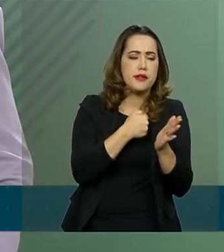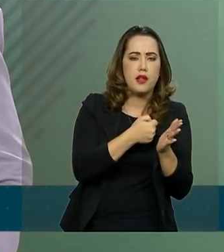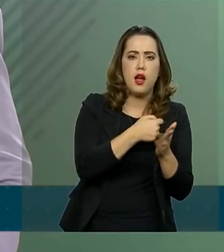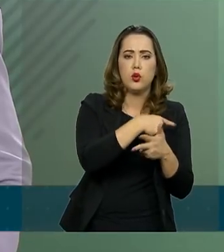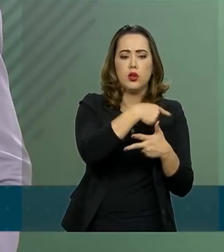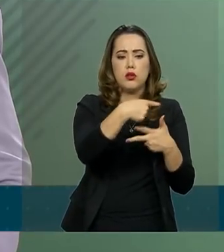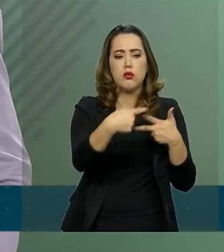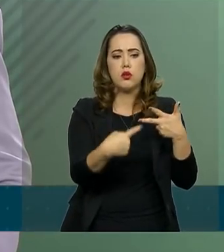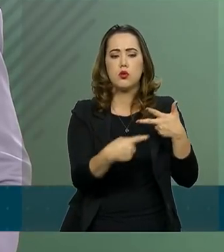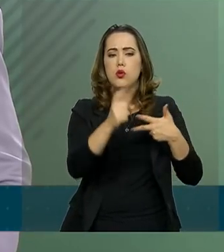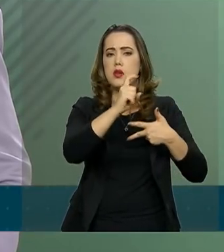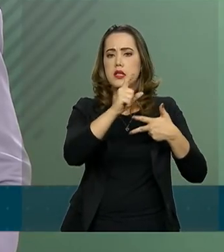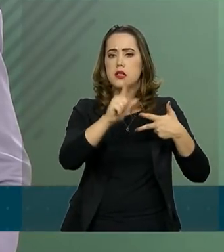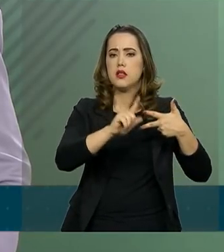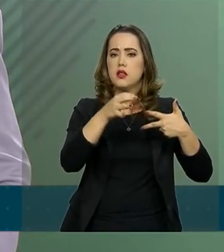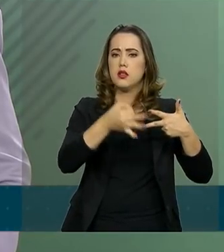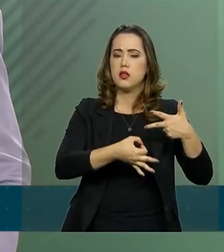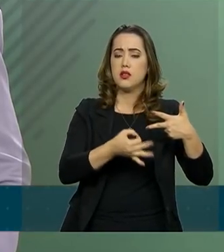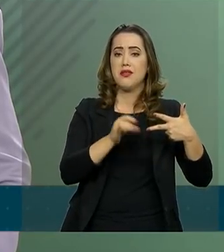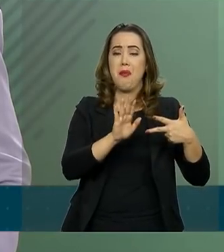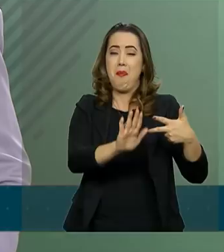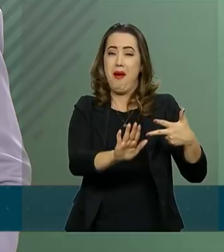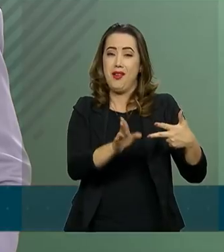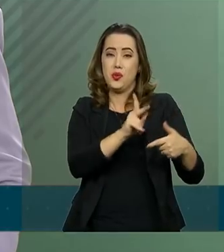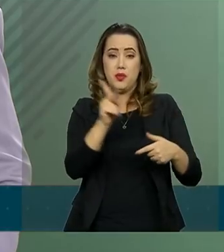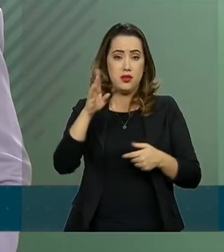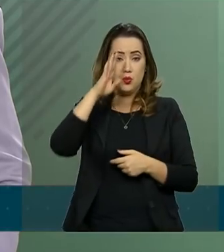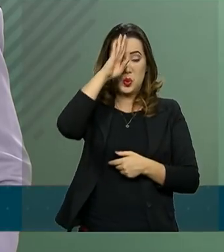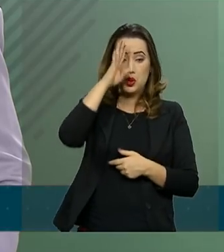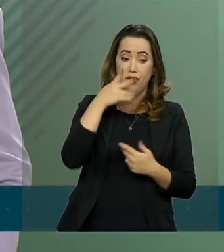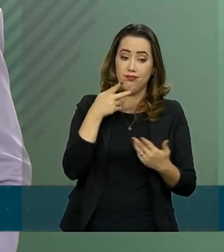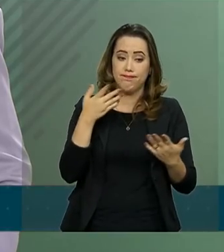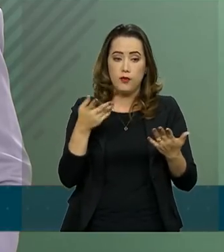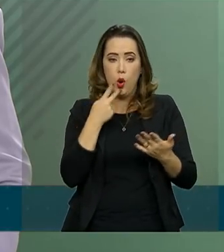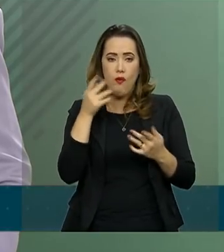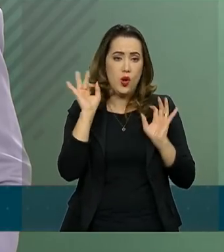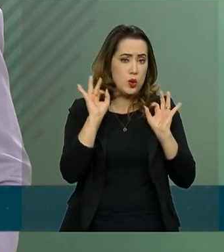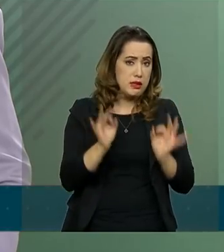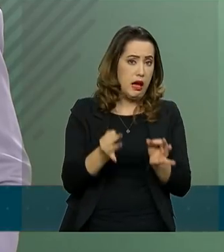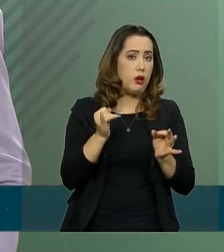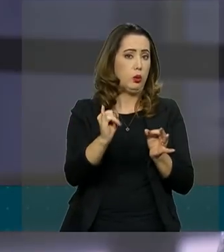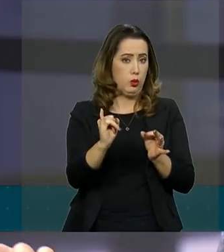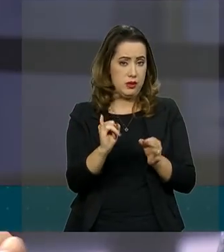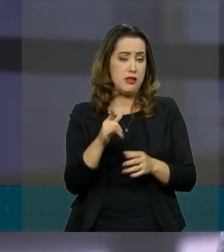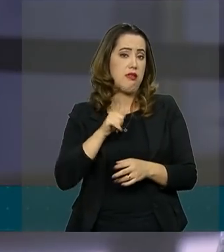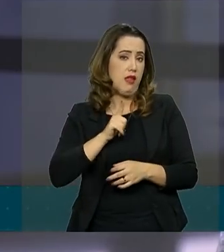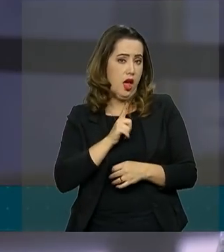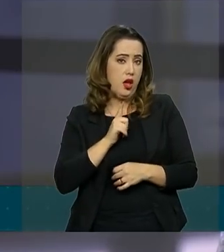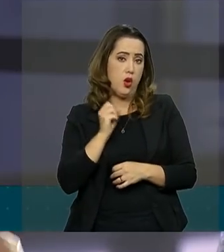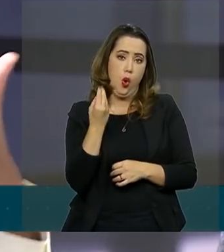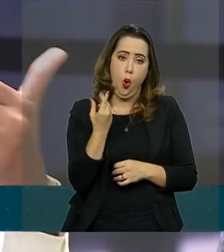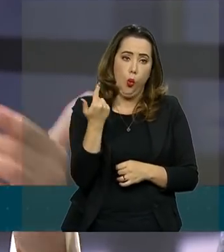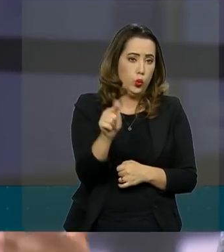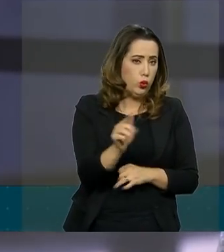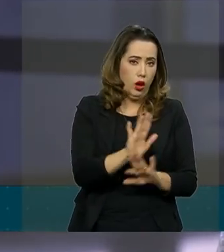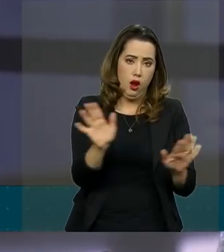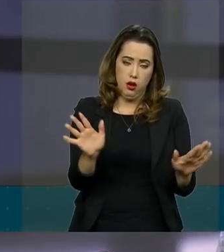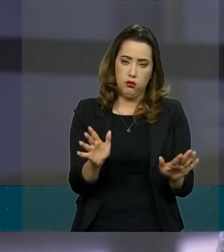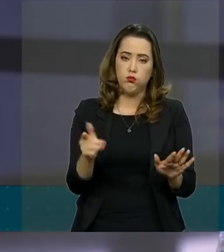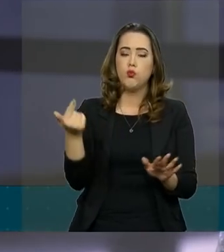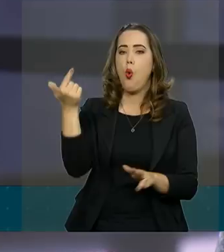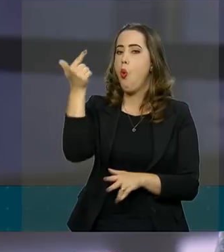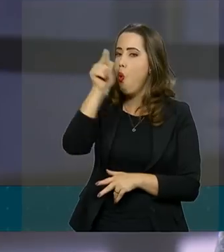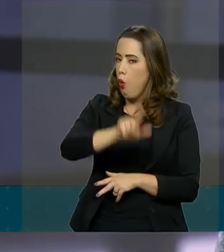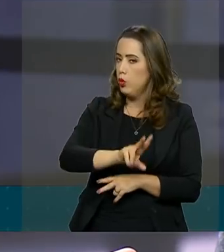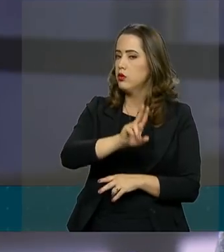ele não efetivamente cravou se existirá ou não, eu queria saber se esse pacto realmente não existirá mais. E há uma outra dúvida,